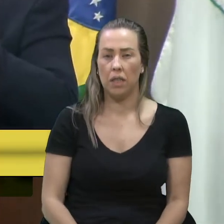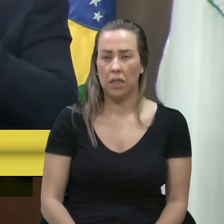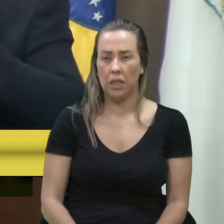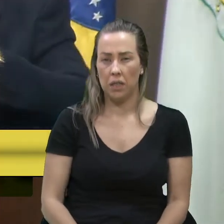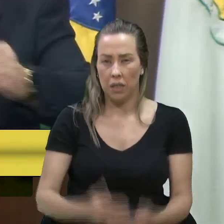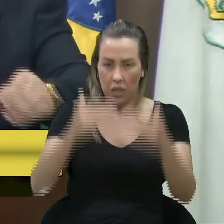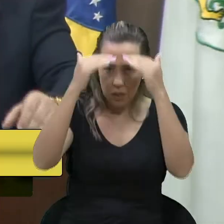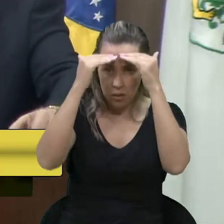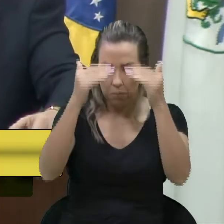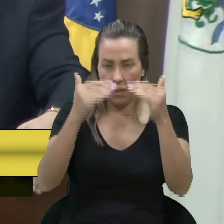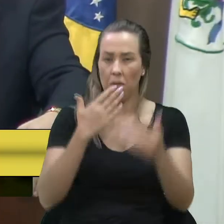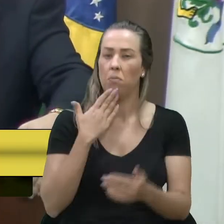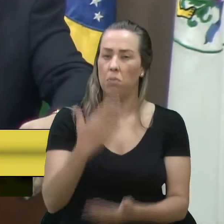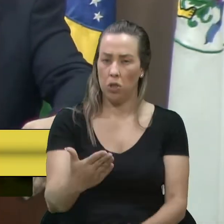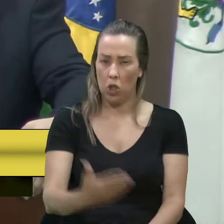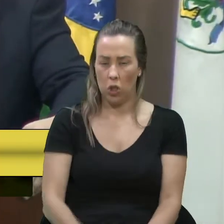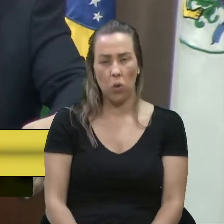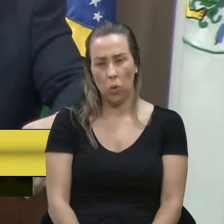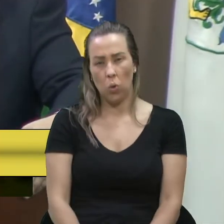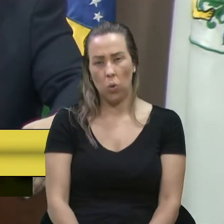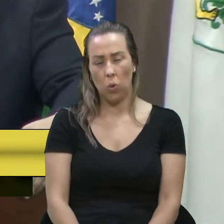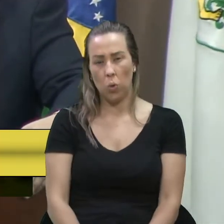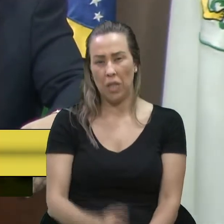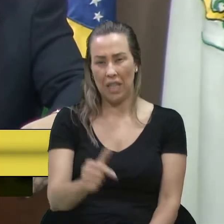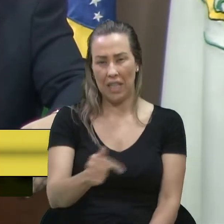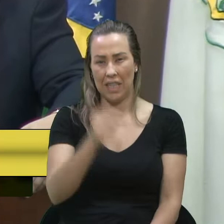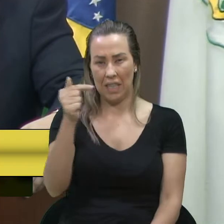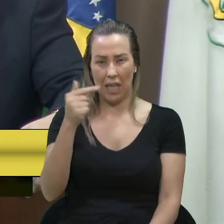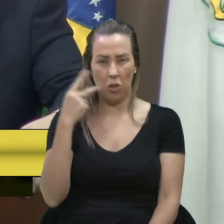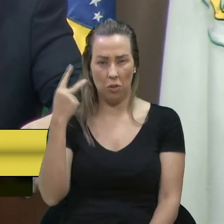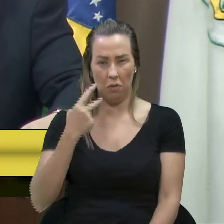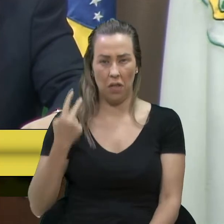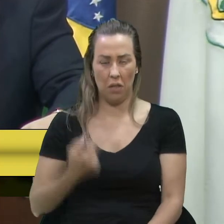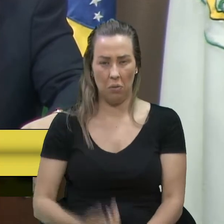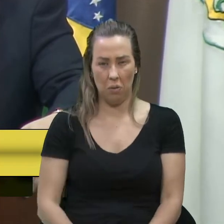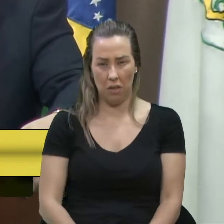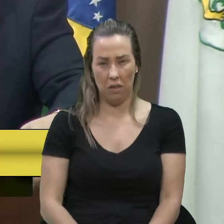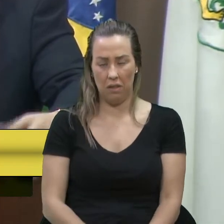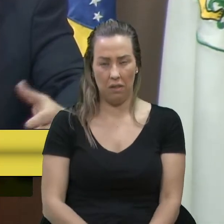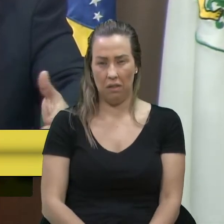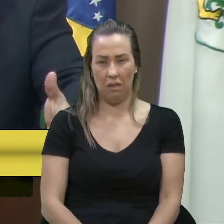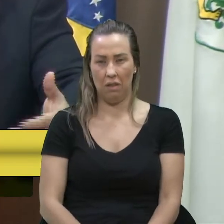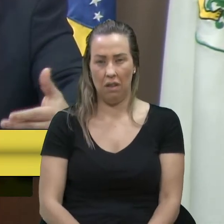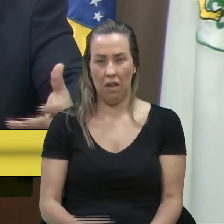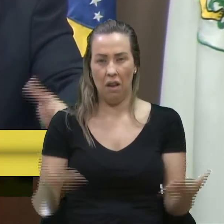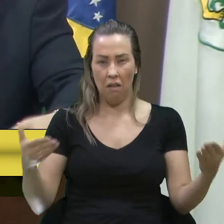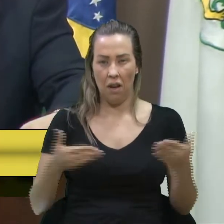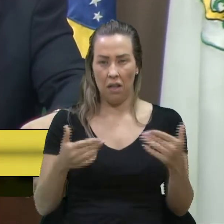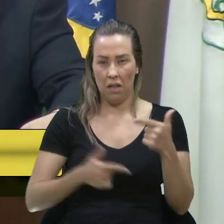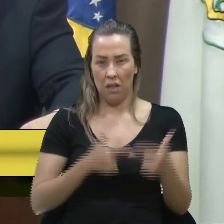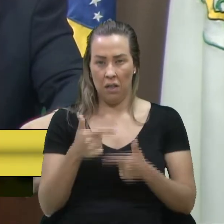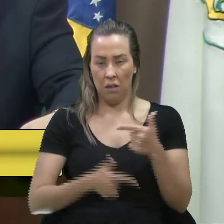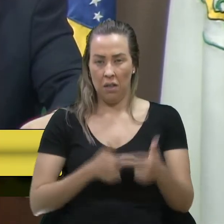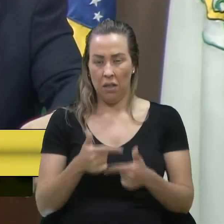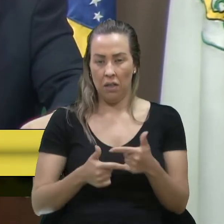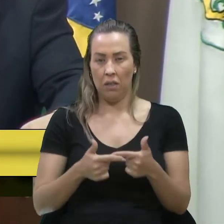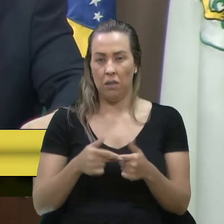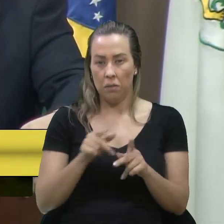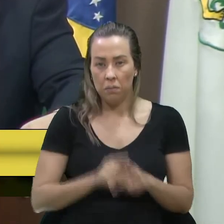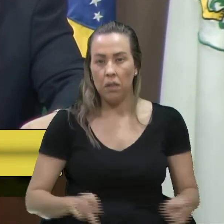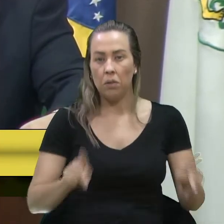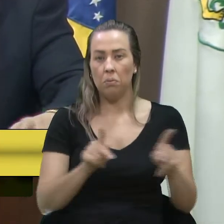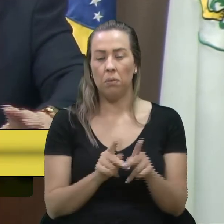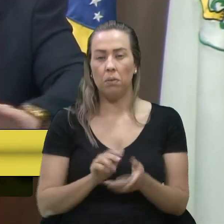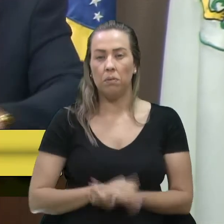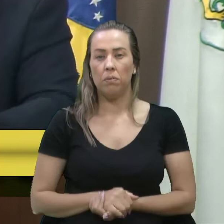indicação de sete vereadores que estão aqui trabalhando pela população